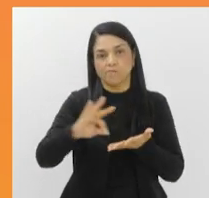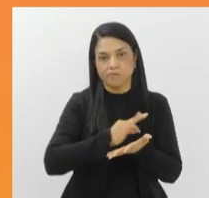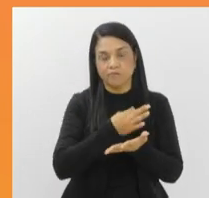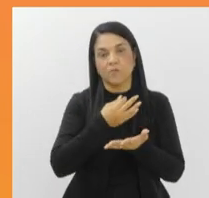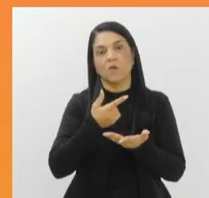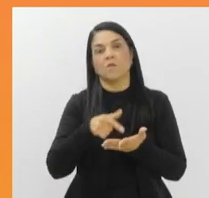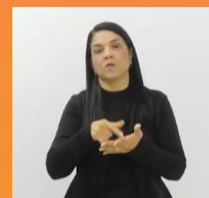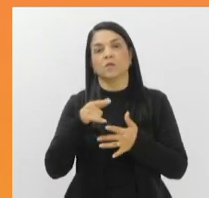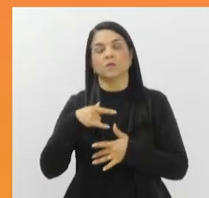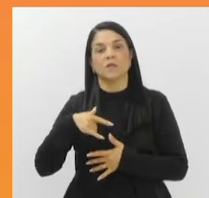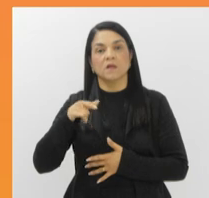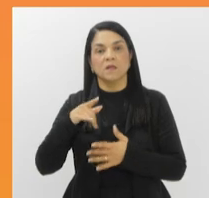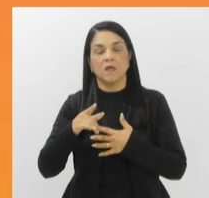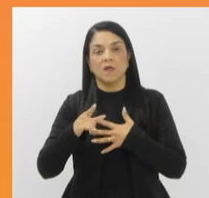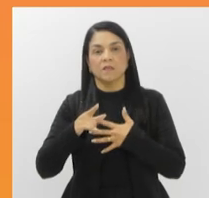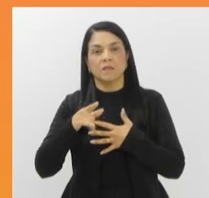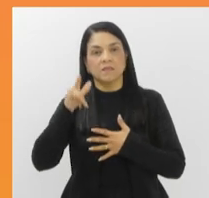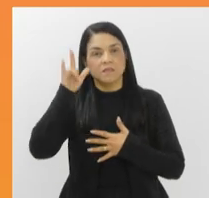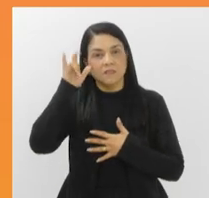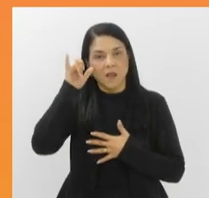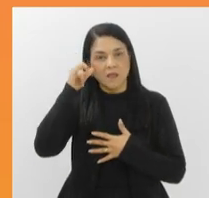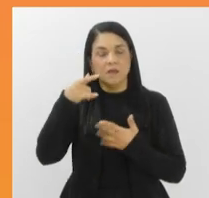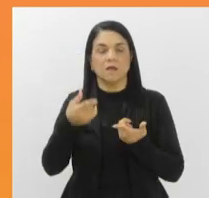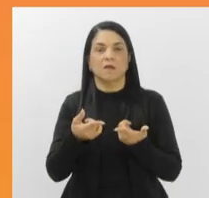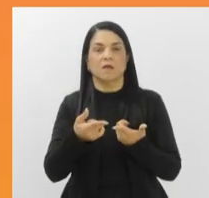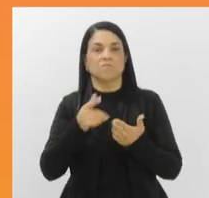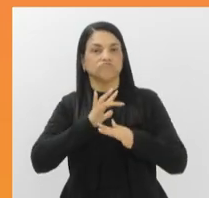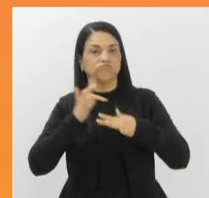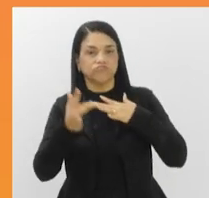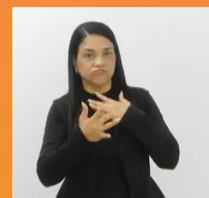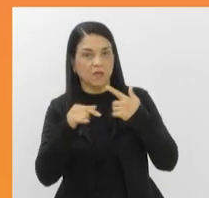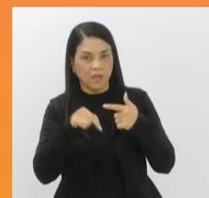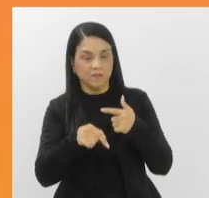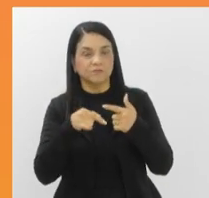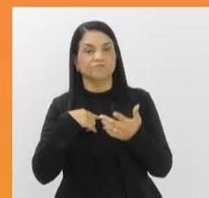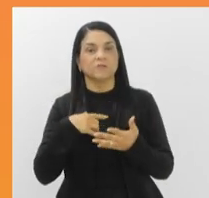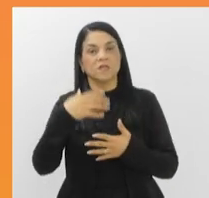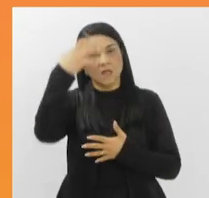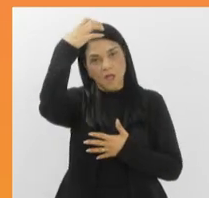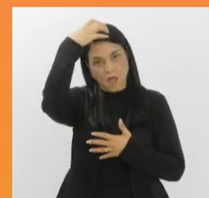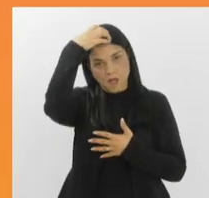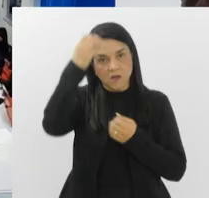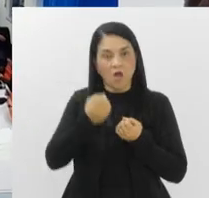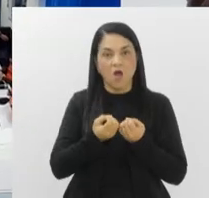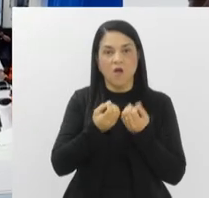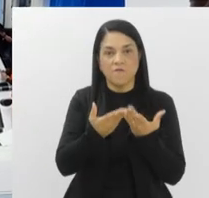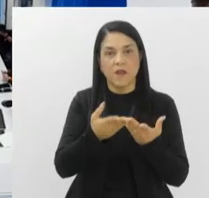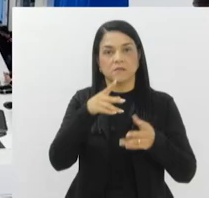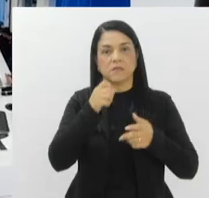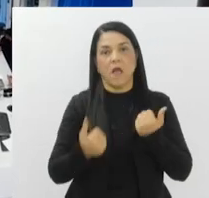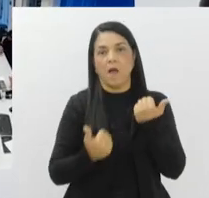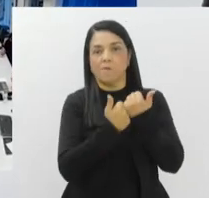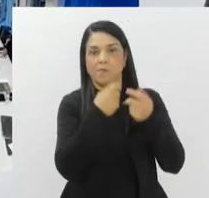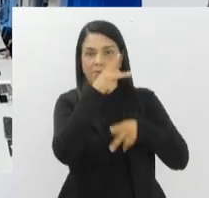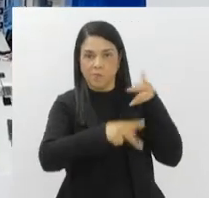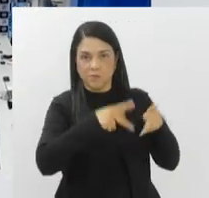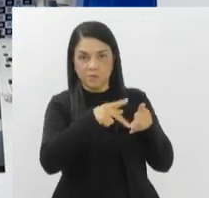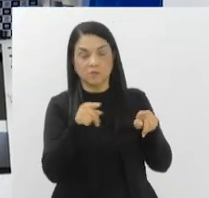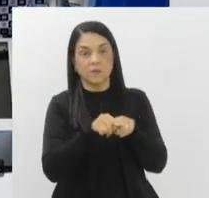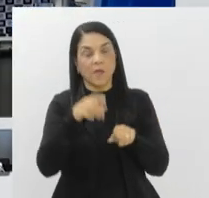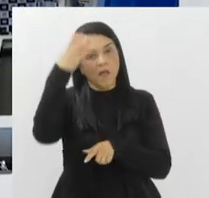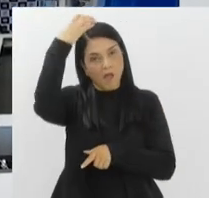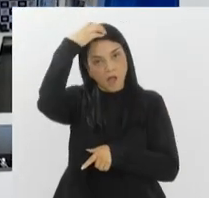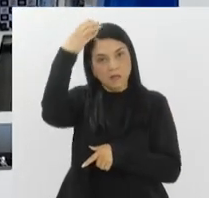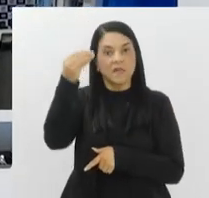no Telegram e todos os outros meios que a Defesa Civil em Angra dos Reis fornecem para esse apoio à população. Além de Angra, também aconteceram